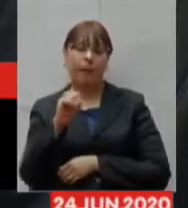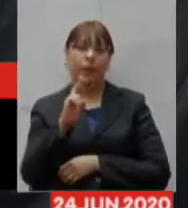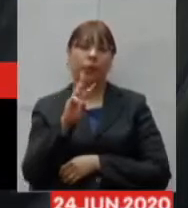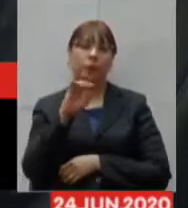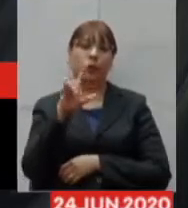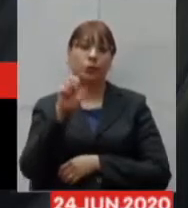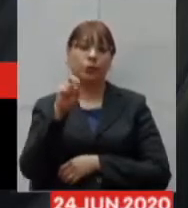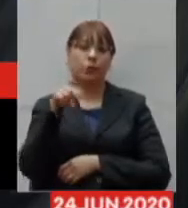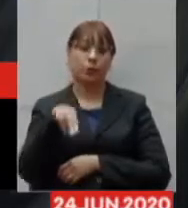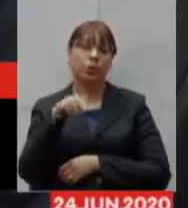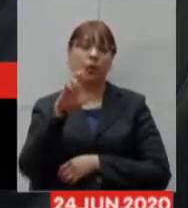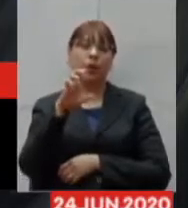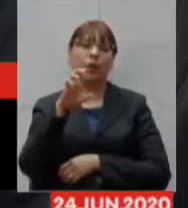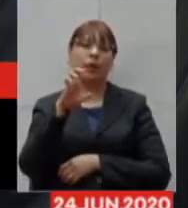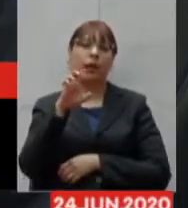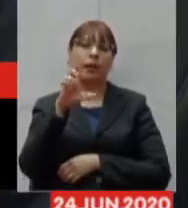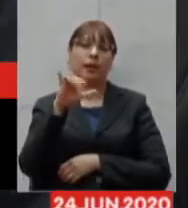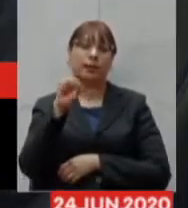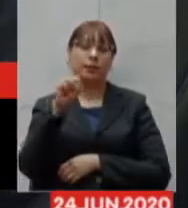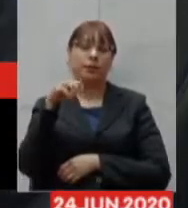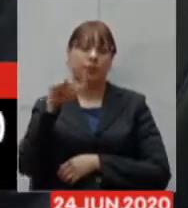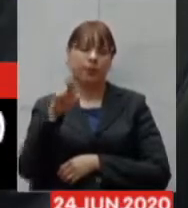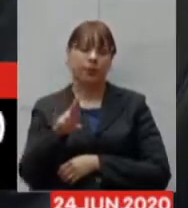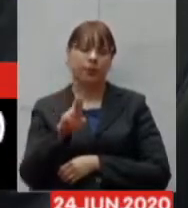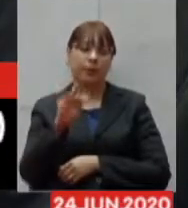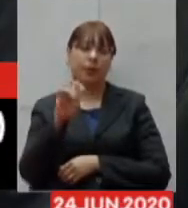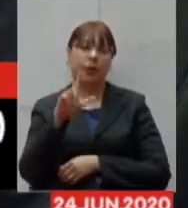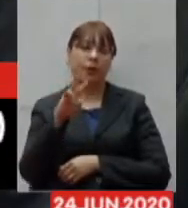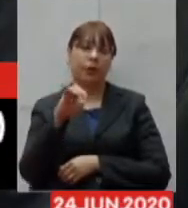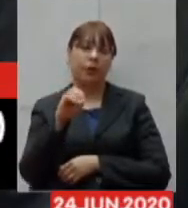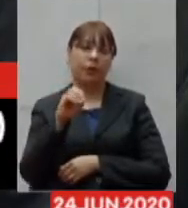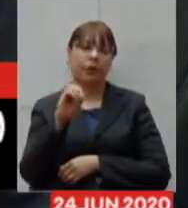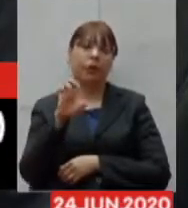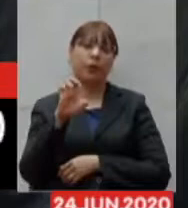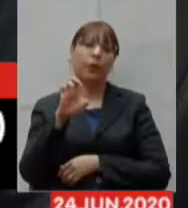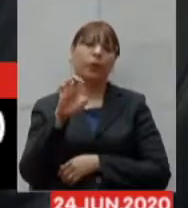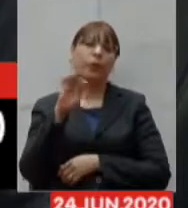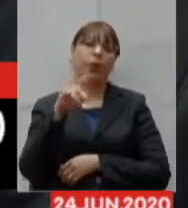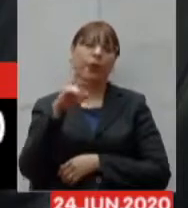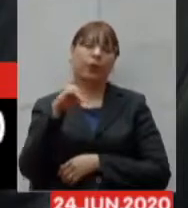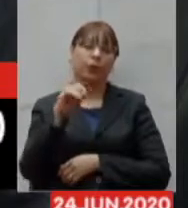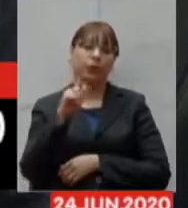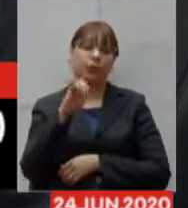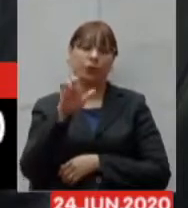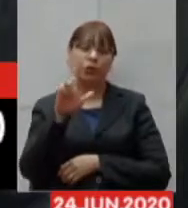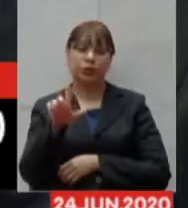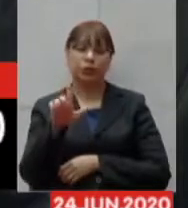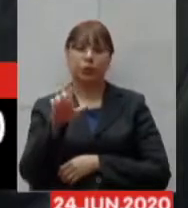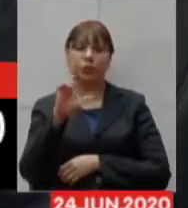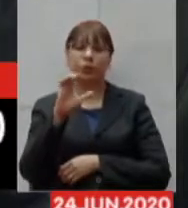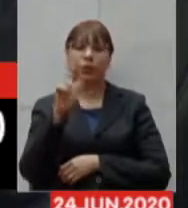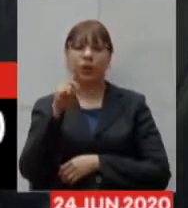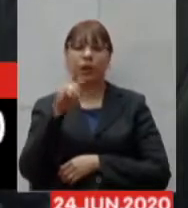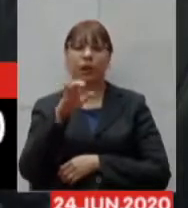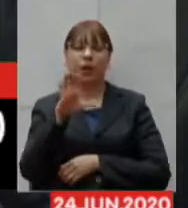Batista, Elismar Prado, Fábio Avelar de Oliveira, Fernando Pacheco, Gil Pereira, Glói com Franco, Guilherme da Cunha, Gustavo